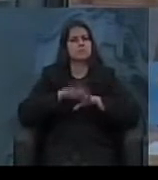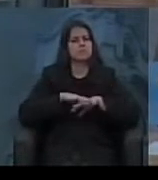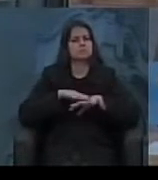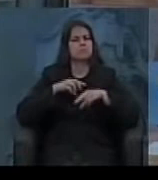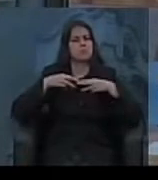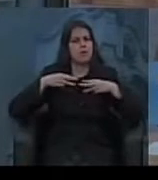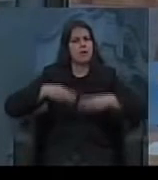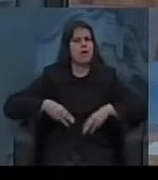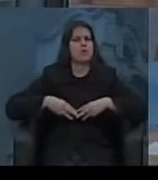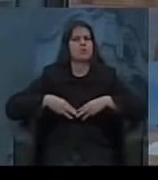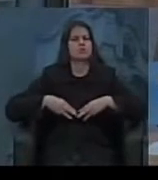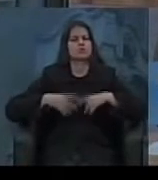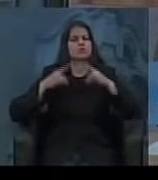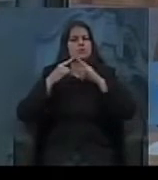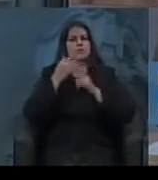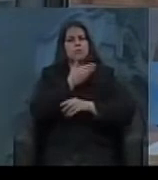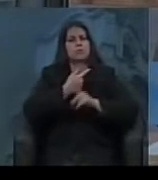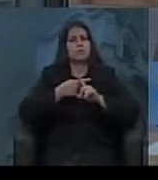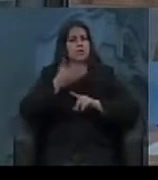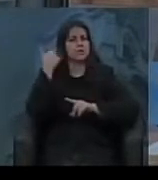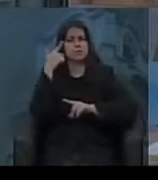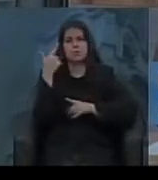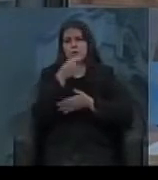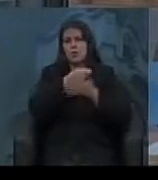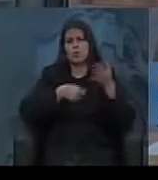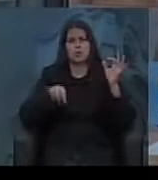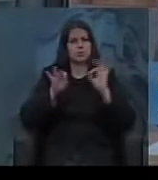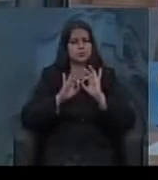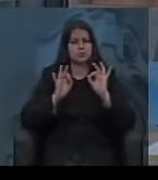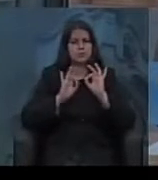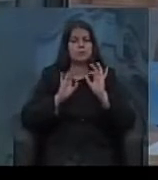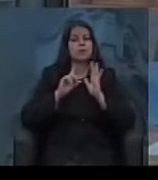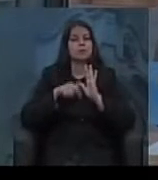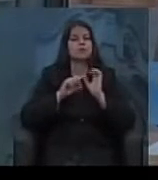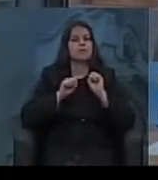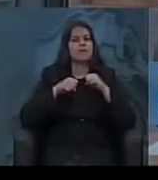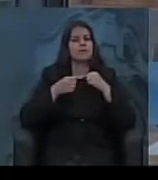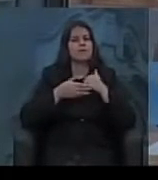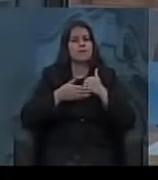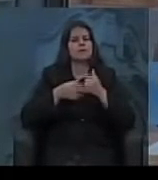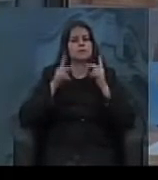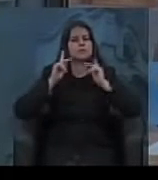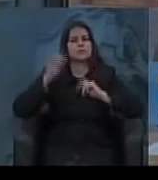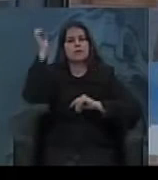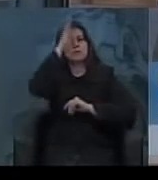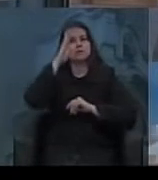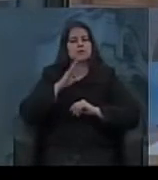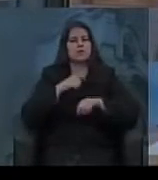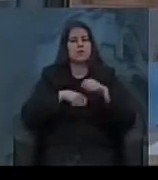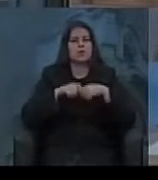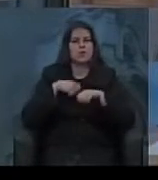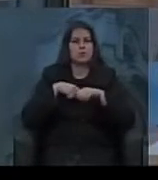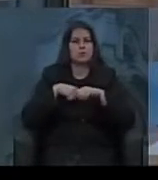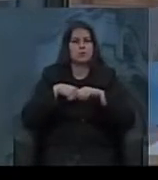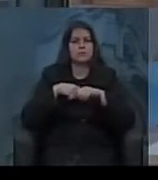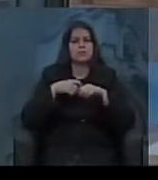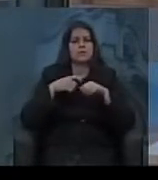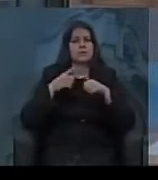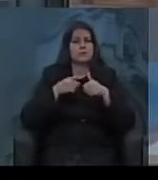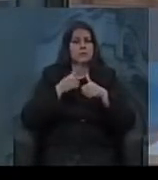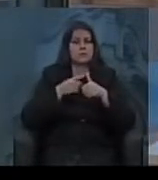que antes não havia nem concursos, nada, e a questão da defesa do nacionalismo econômico. Então, esse primeiro